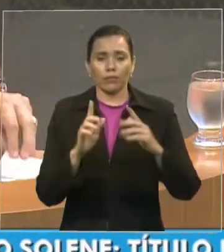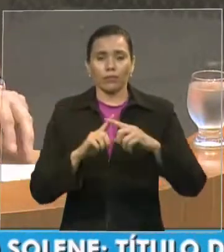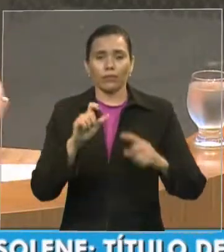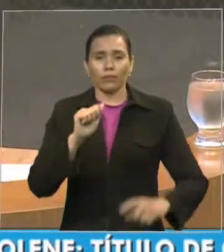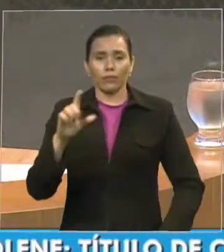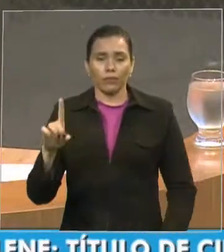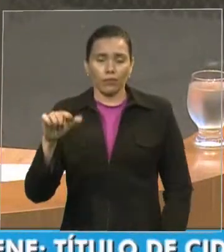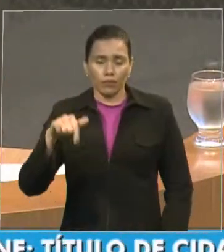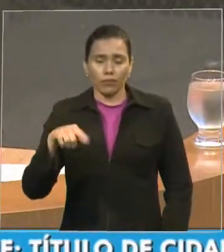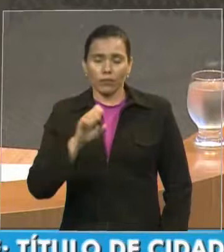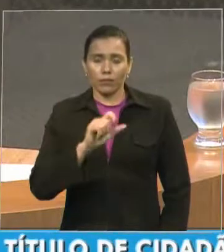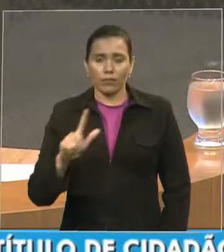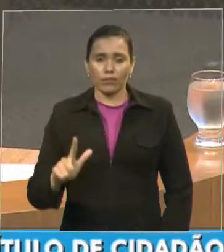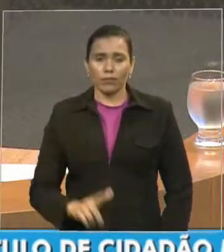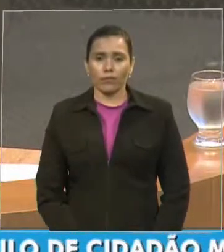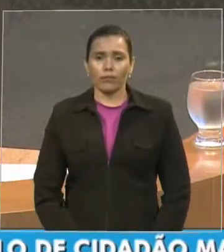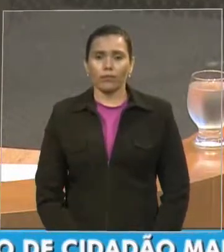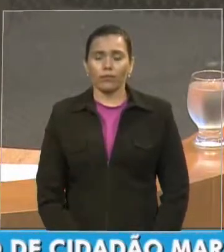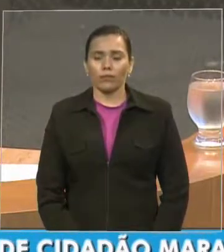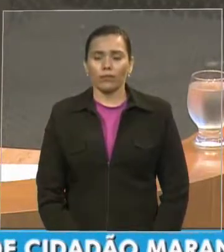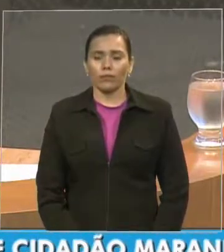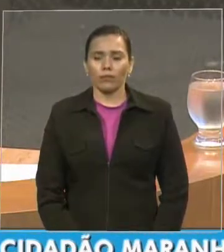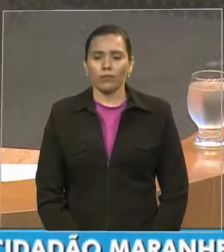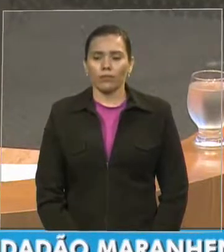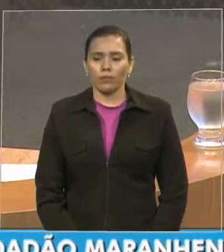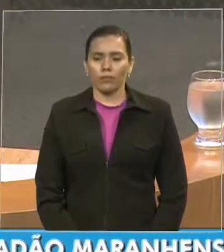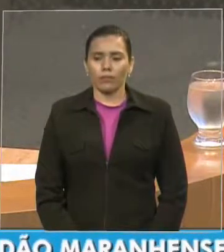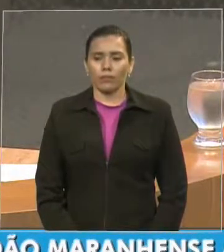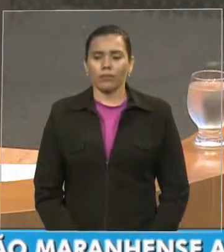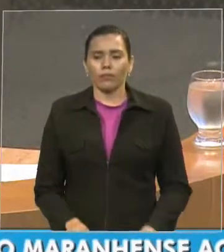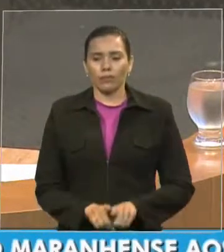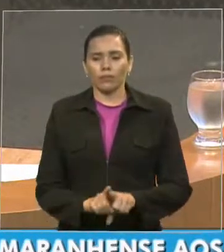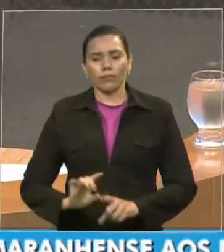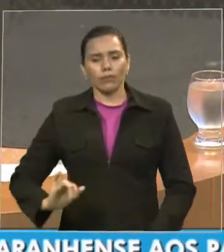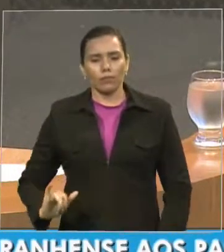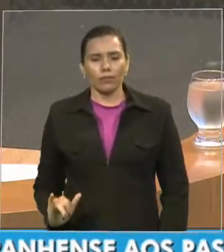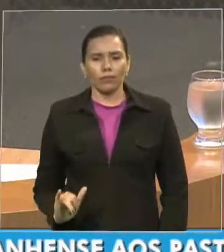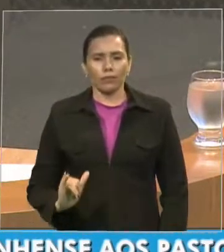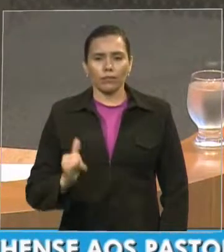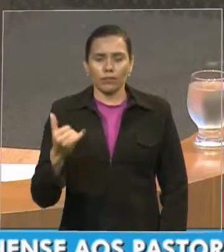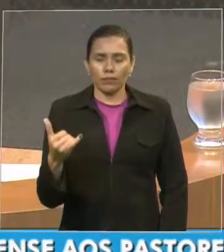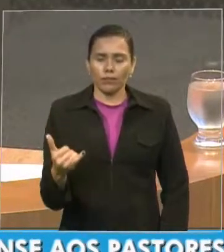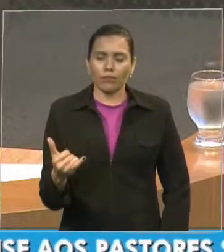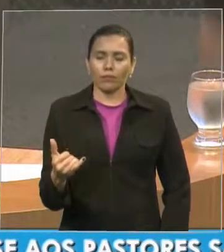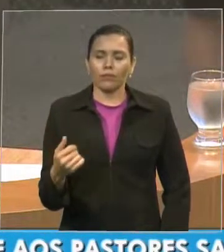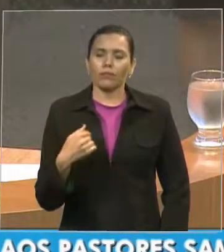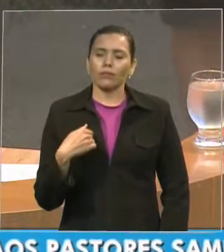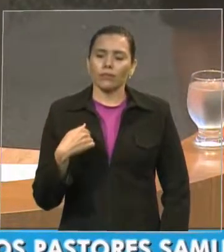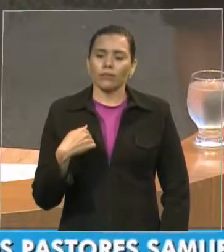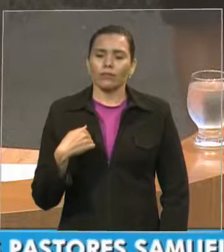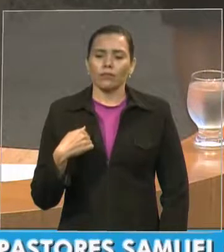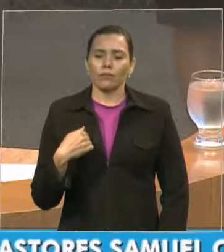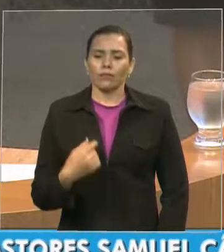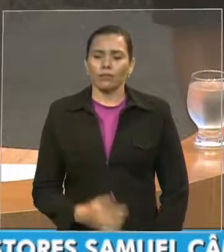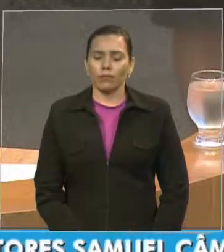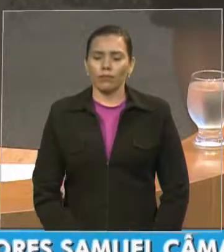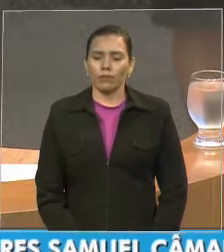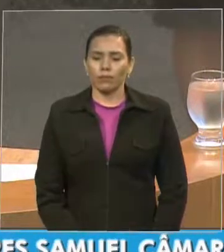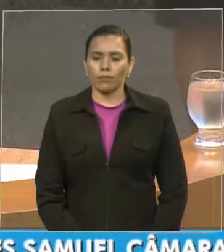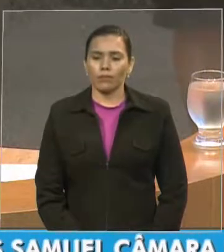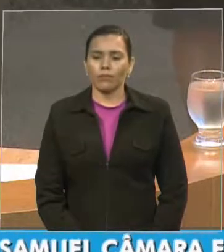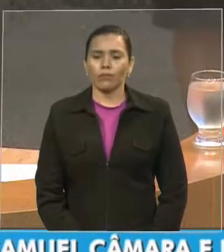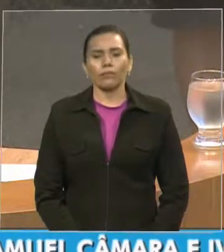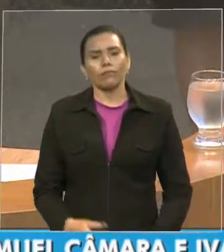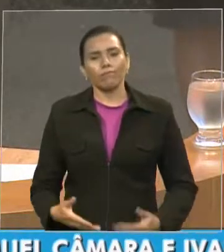também aproveitando esta palavra estendo a saudação às esposas